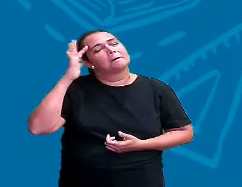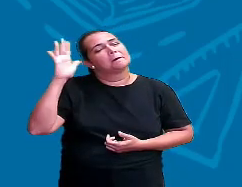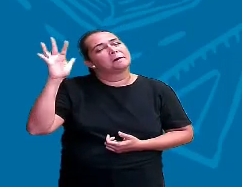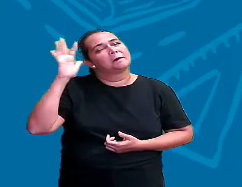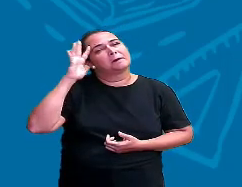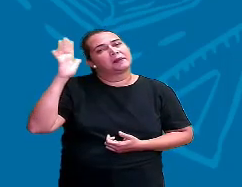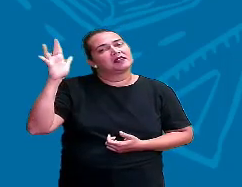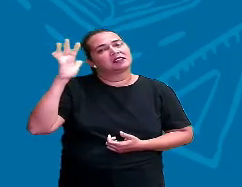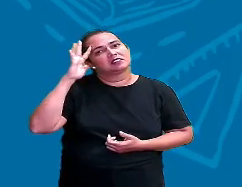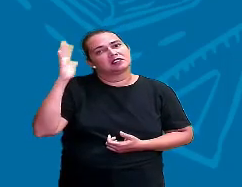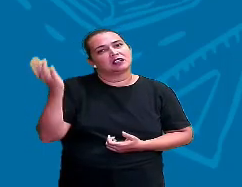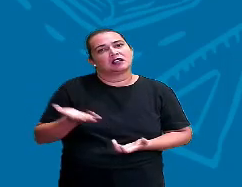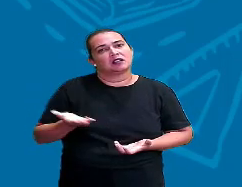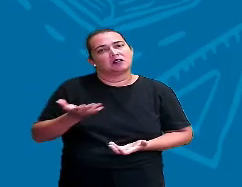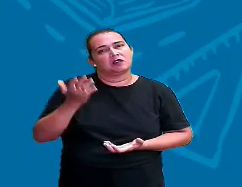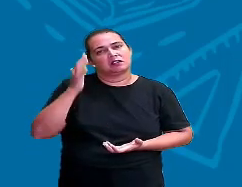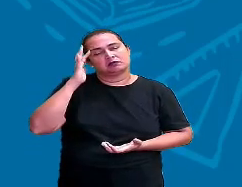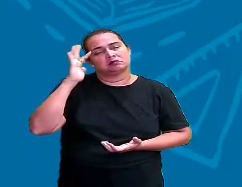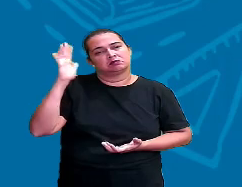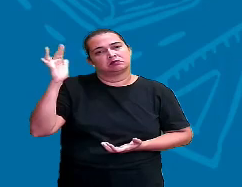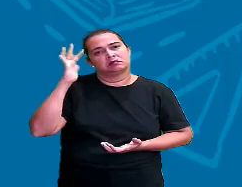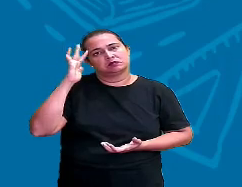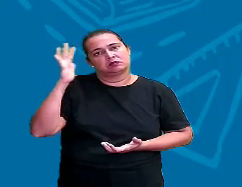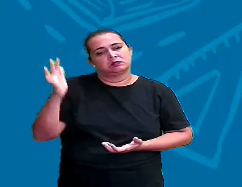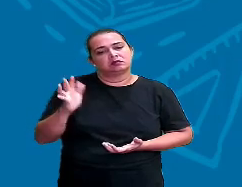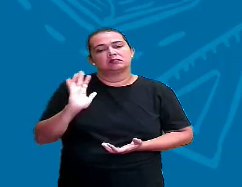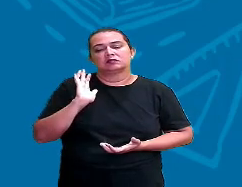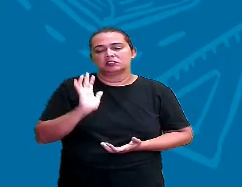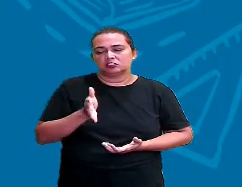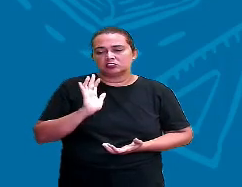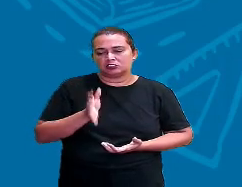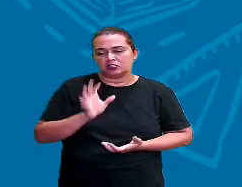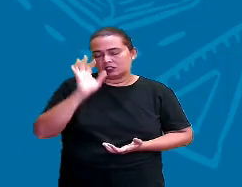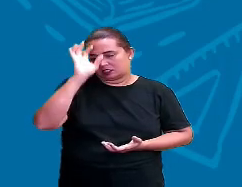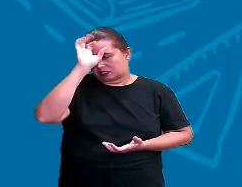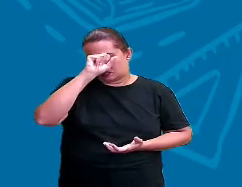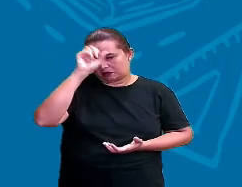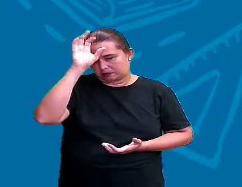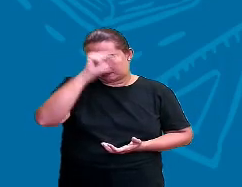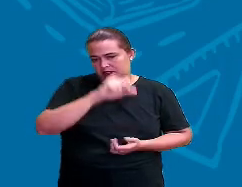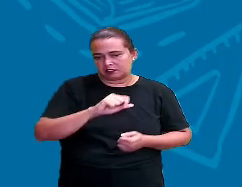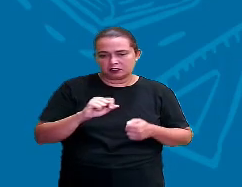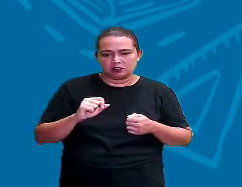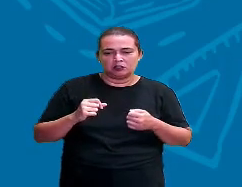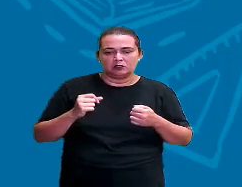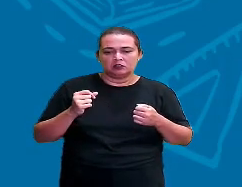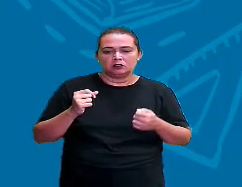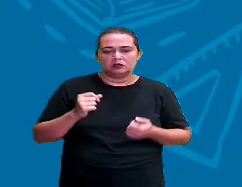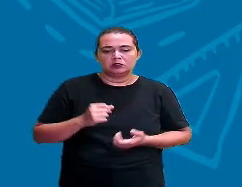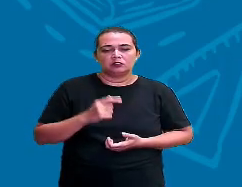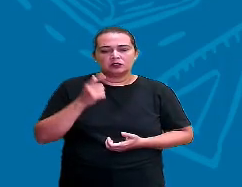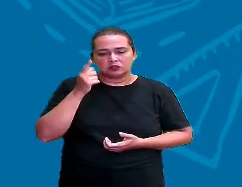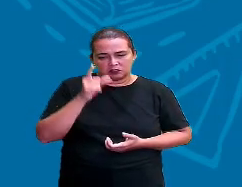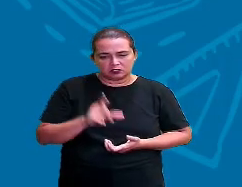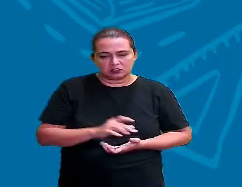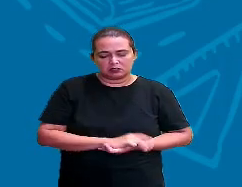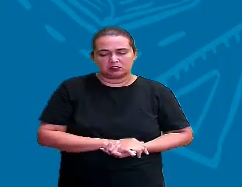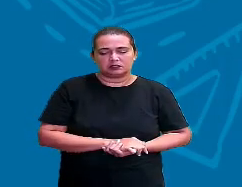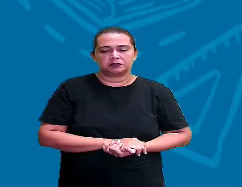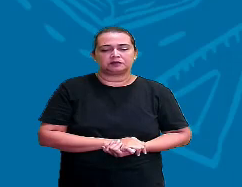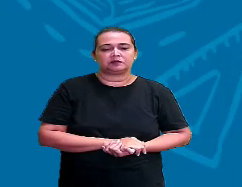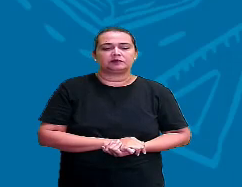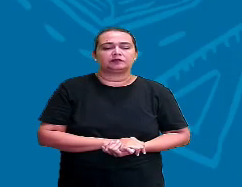Pra gente refletir sobre quais são as coisas que a gente já aprendeu, já sabe fazer. De acordo com essas